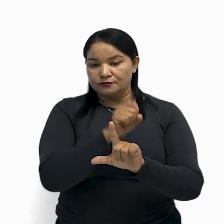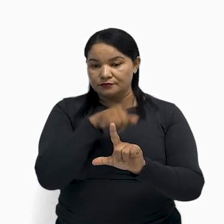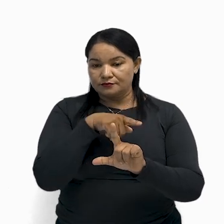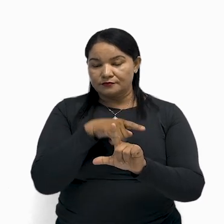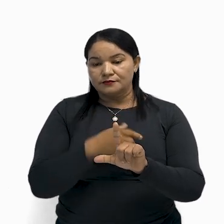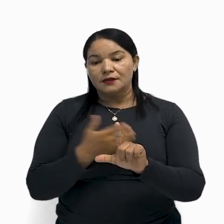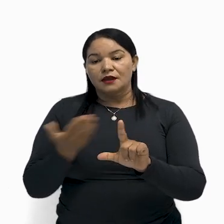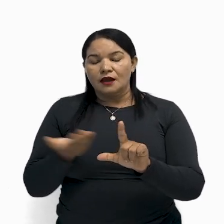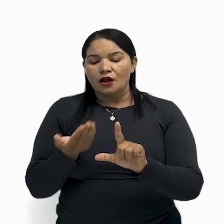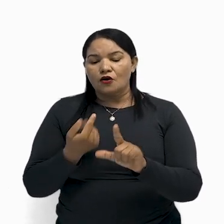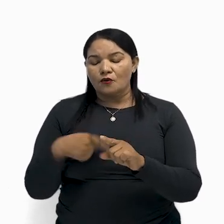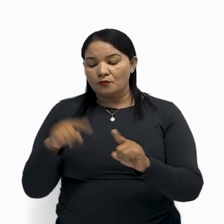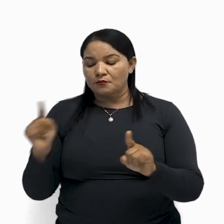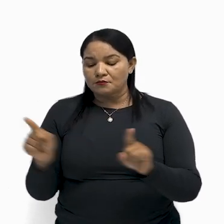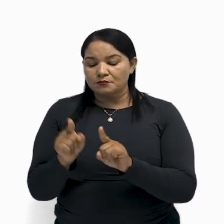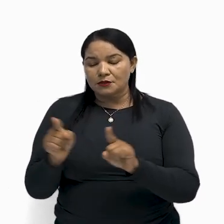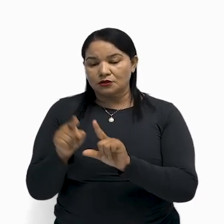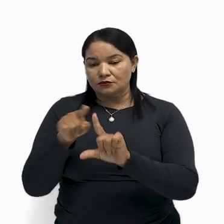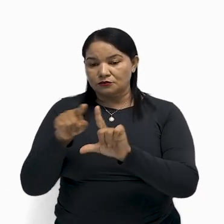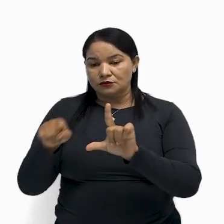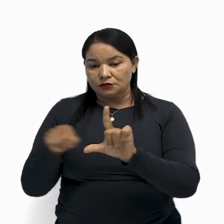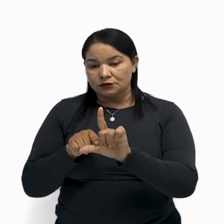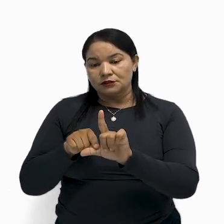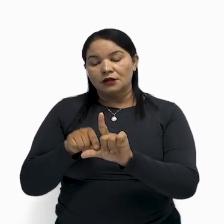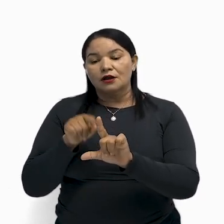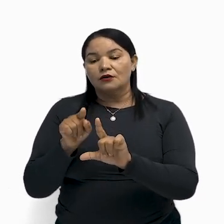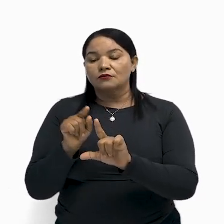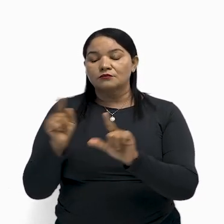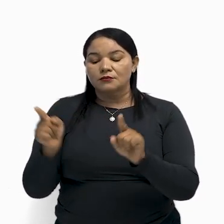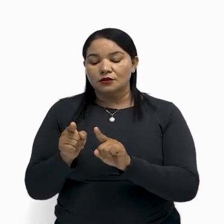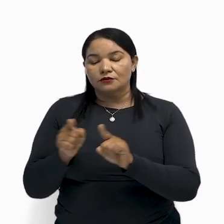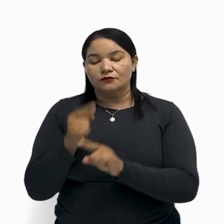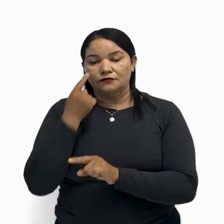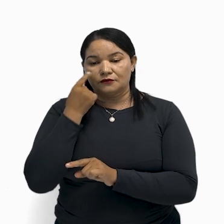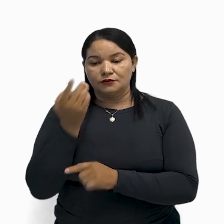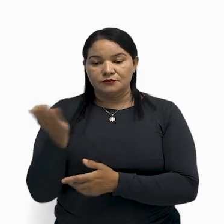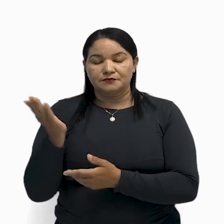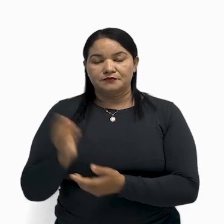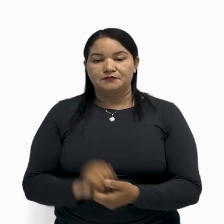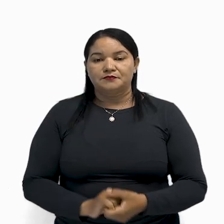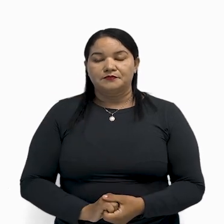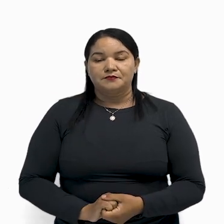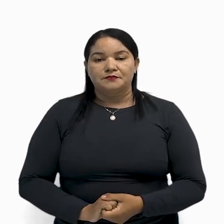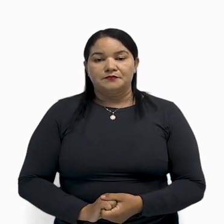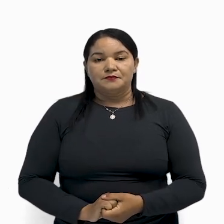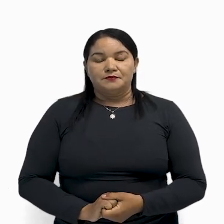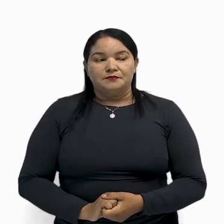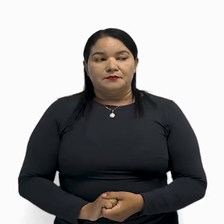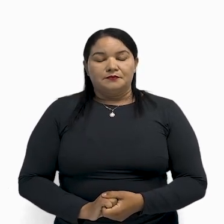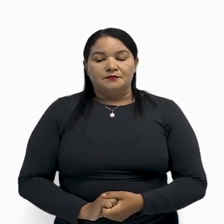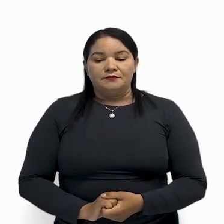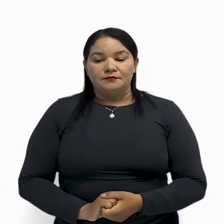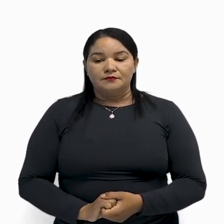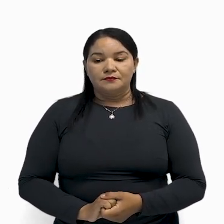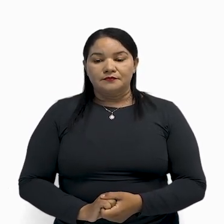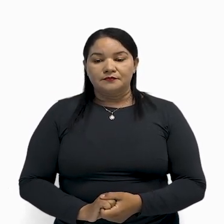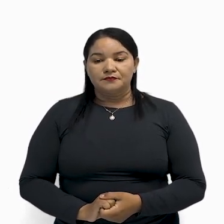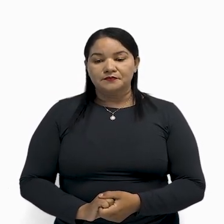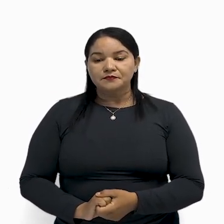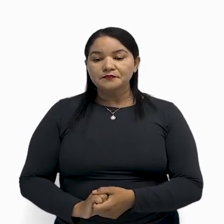quais são as medidas do triângulo menor, do triângulo azul. Então, o triângulo azul, esse lado vale 15,